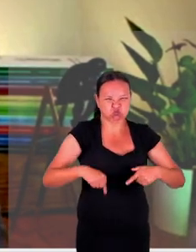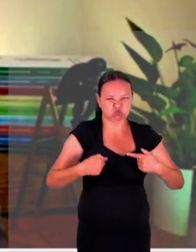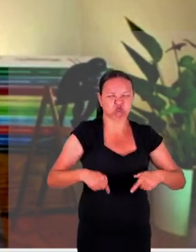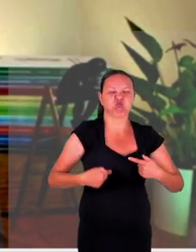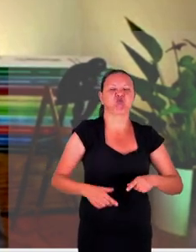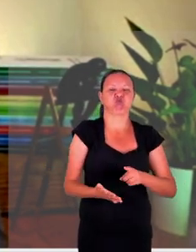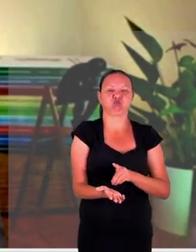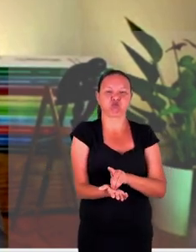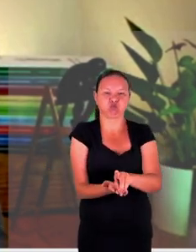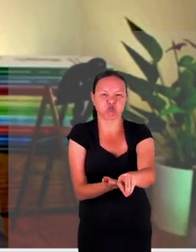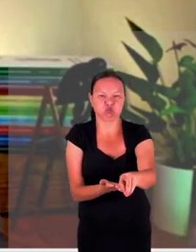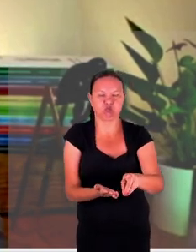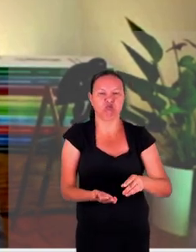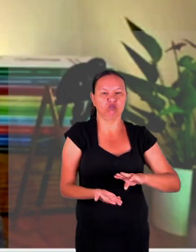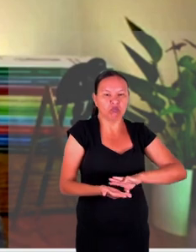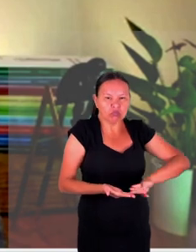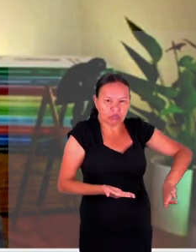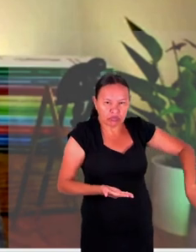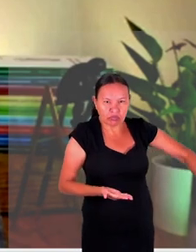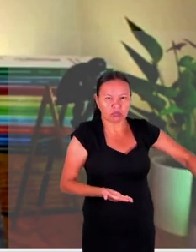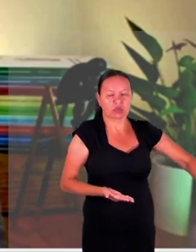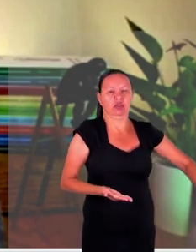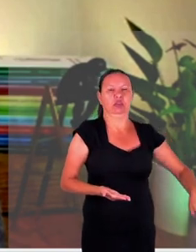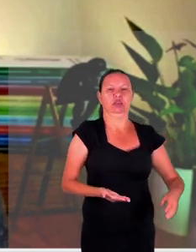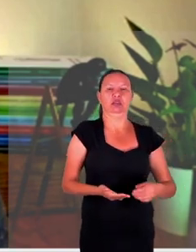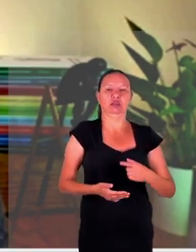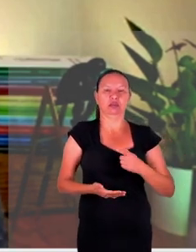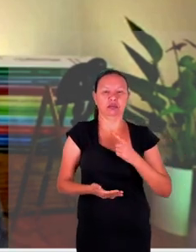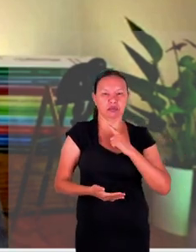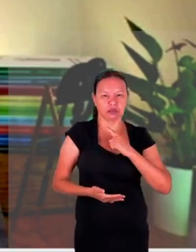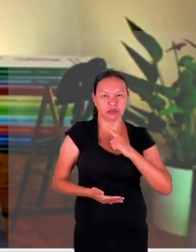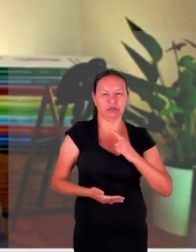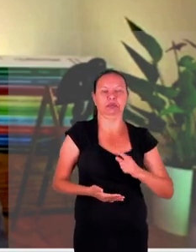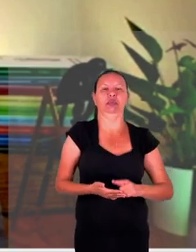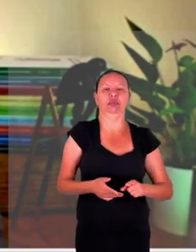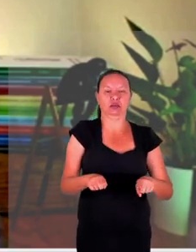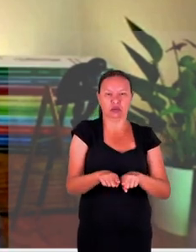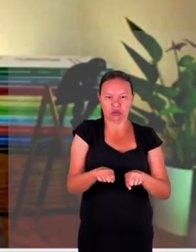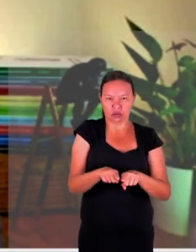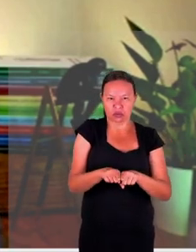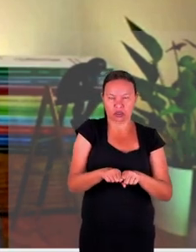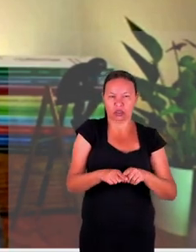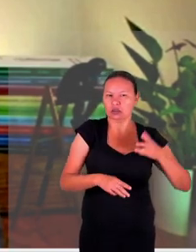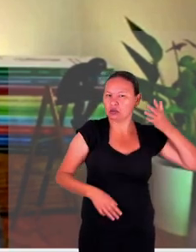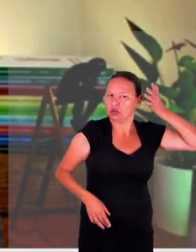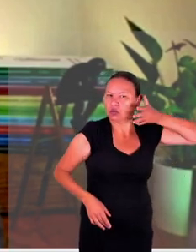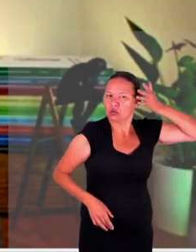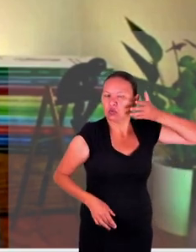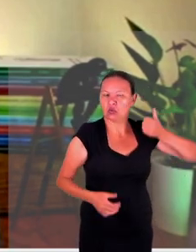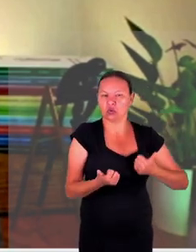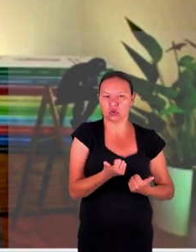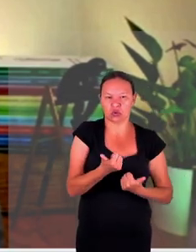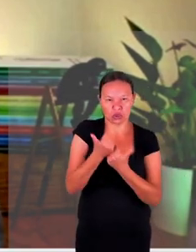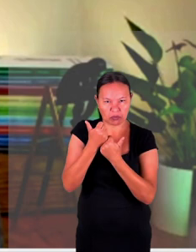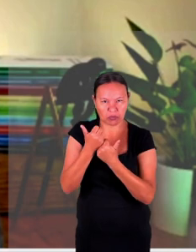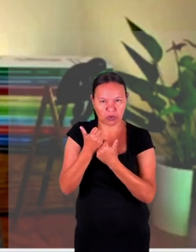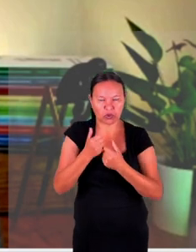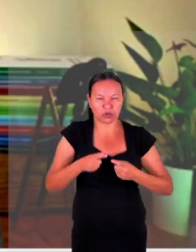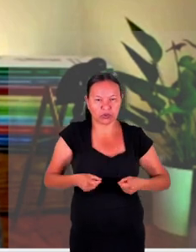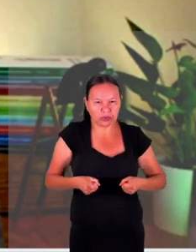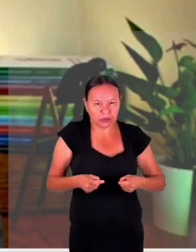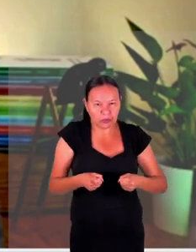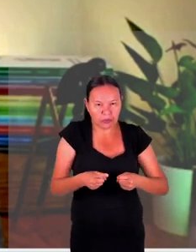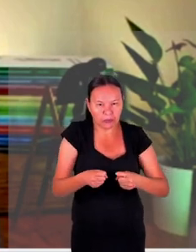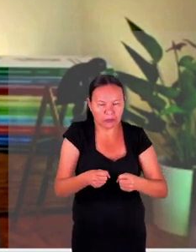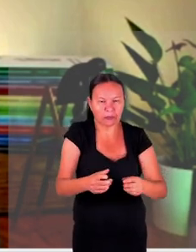instituições que perdem credibilidade dependendo também do discurso e do apoio à violência podem